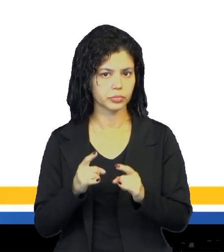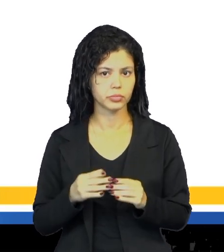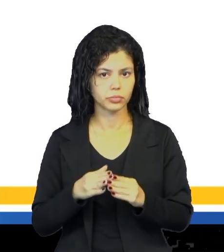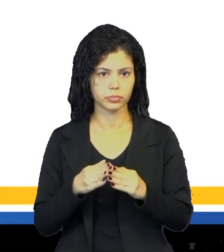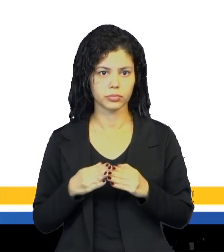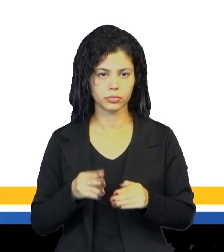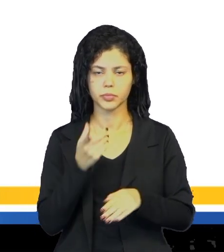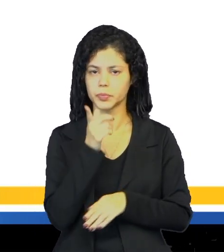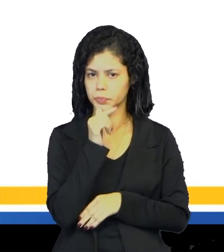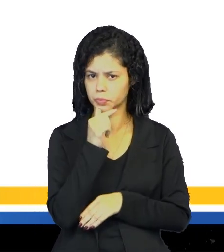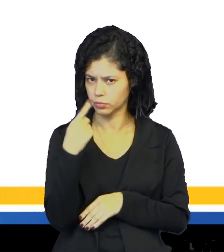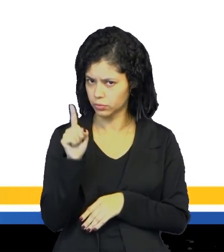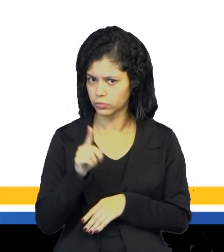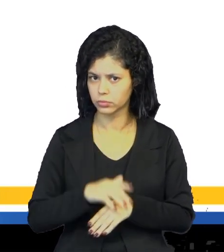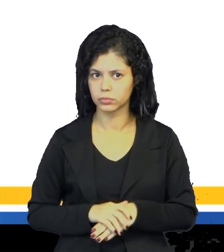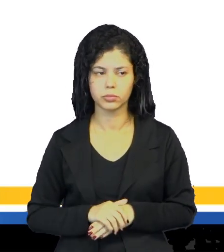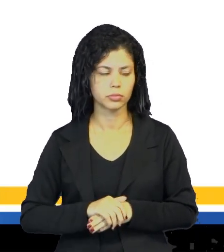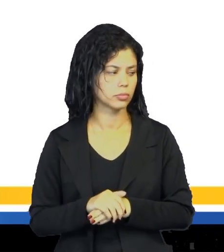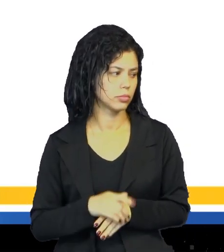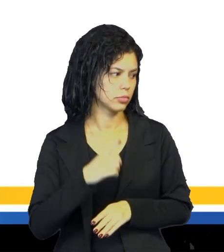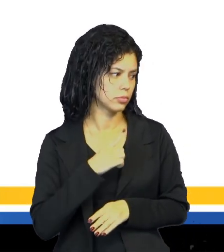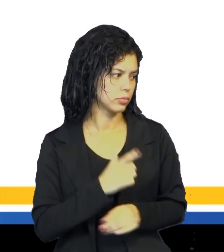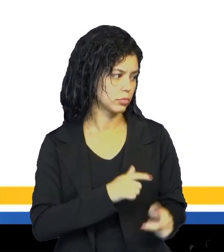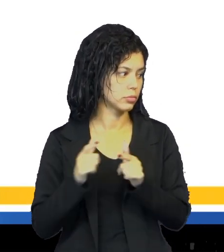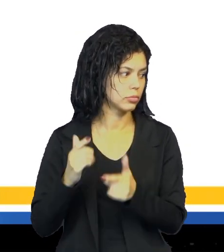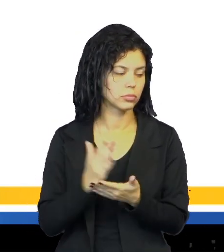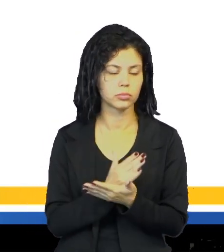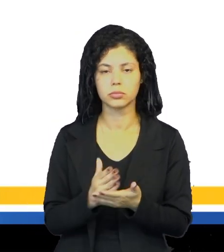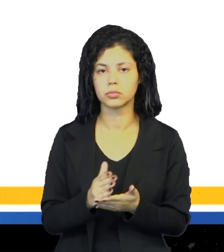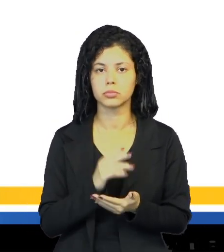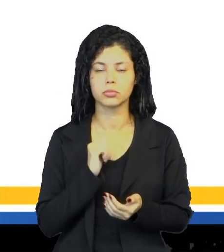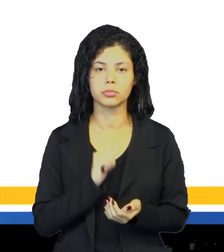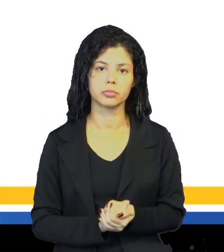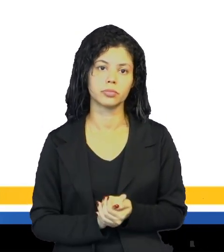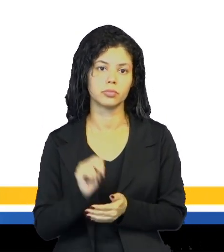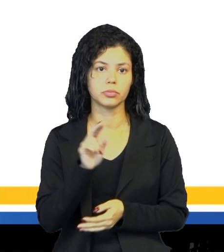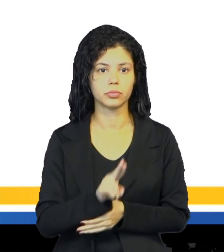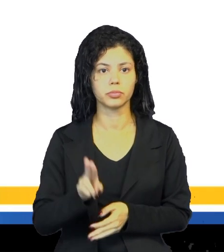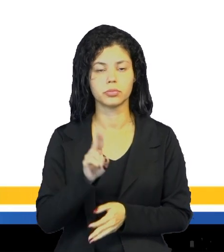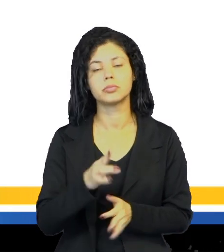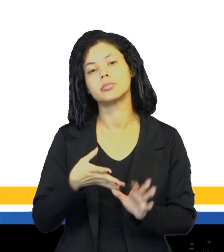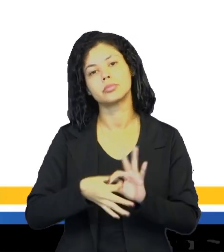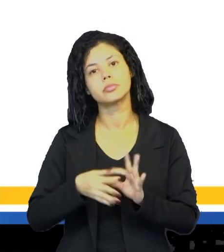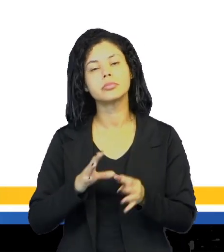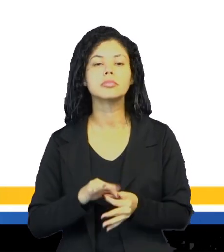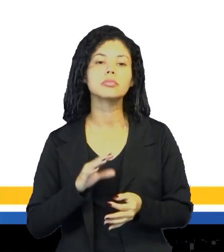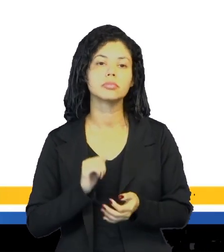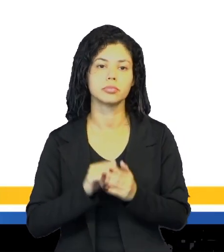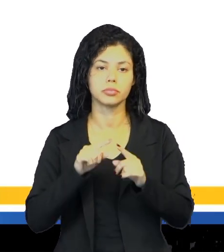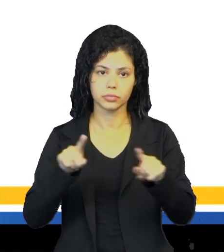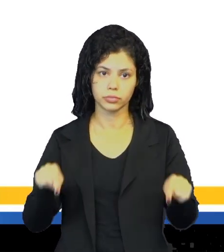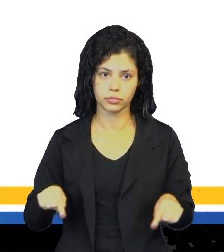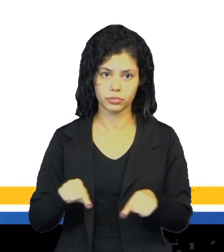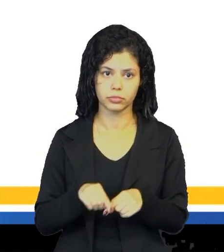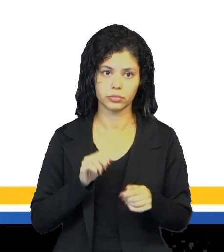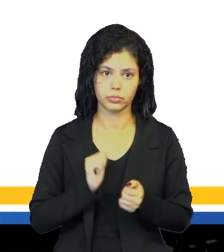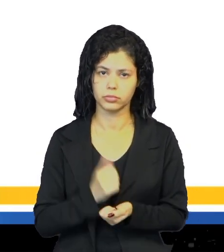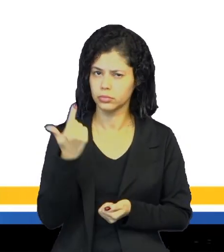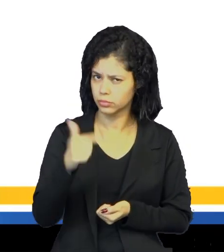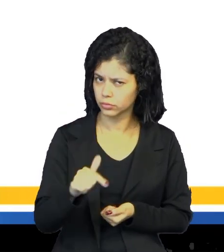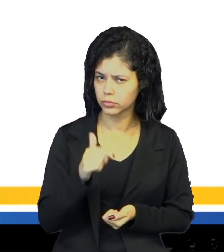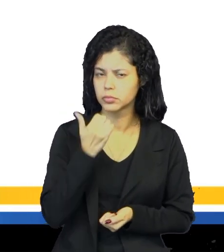seja, posso ir beber água? Então, são alguns dos vocabulários da língua espanhola. Utilizados dentro do contexto da sala de aula, É o perdão, pode